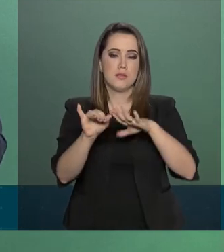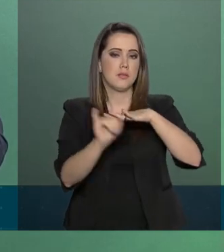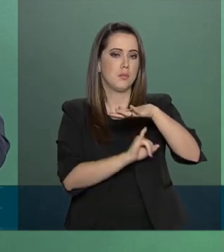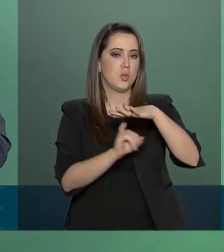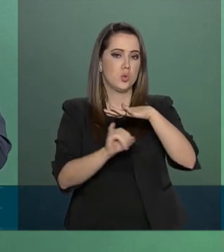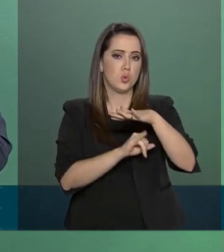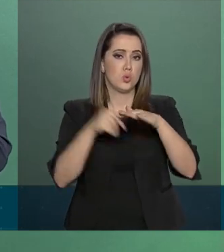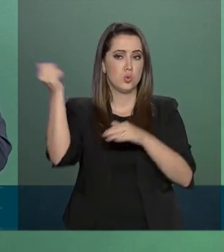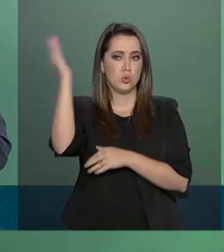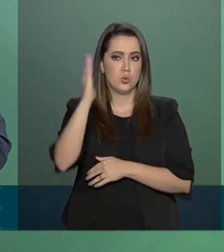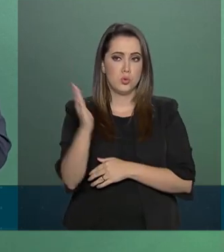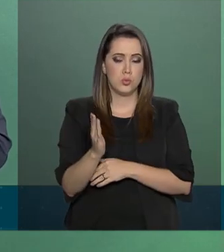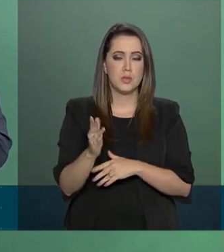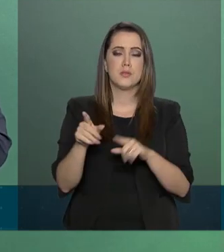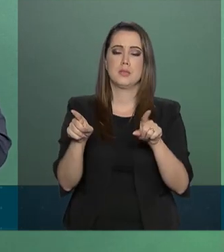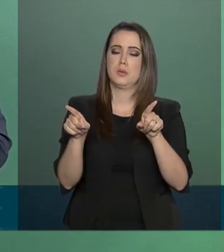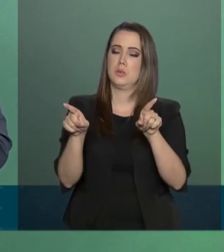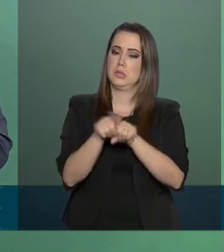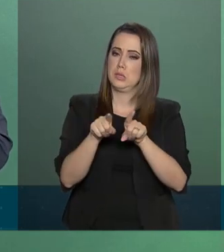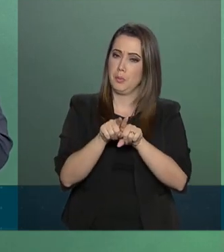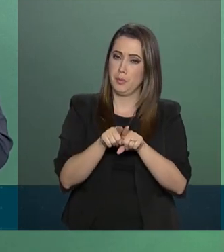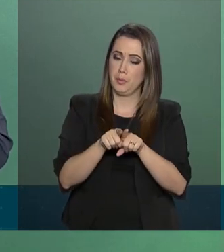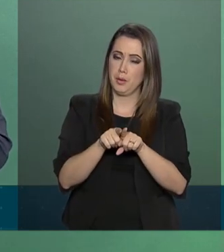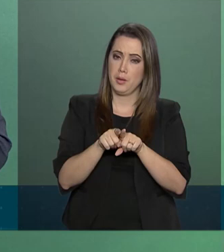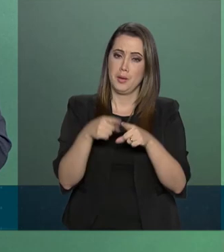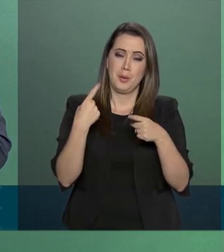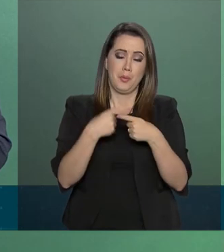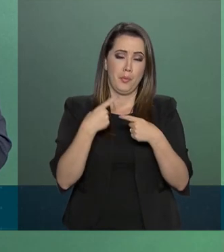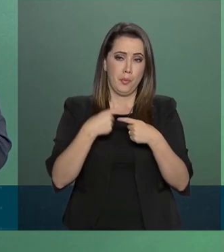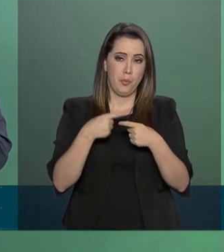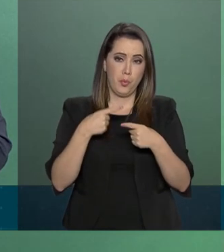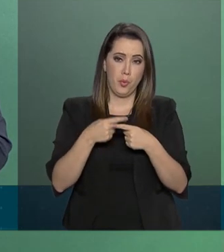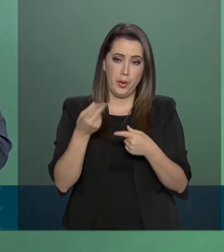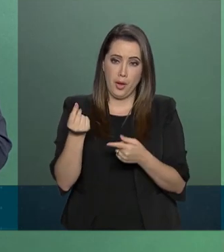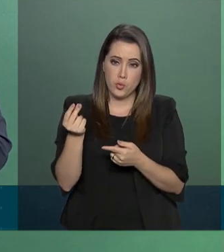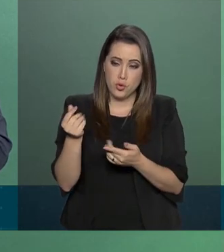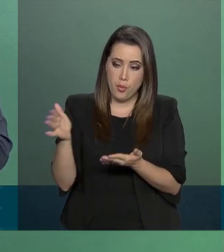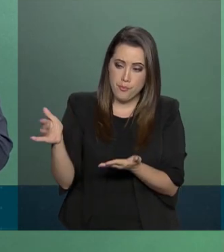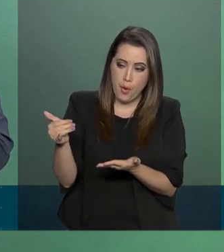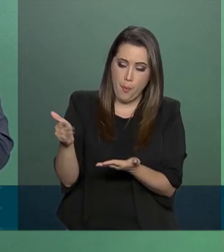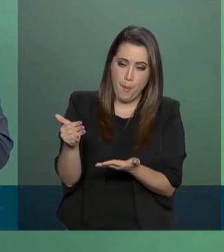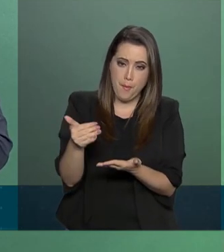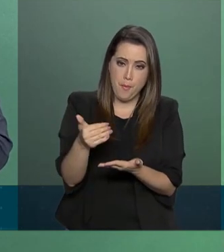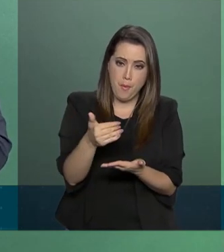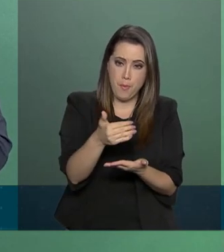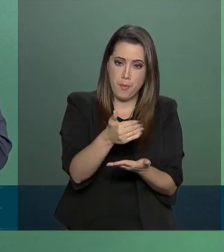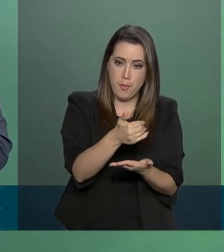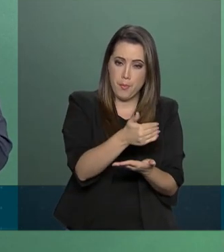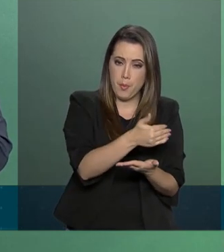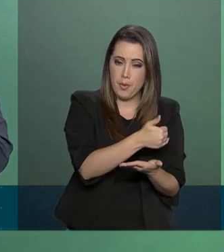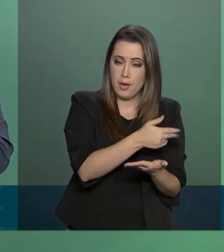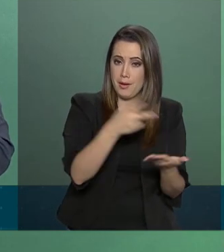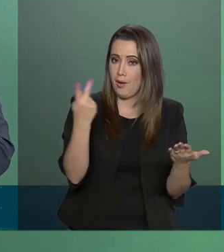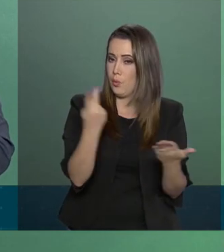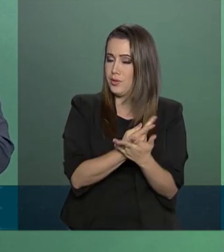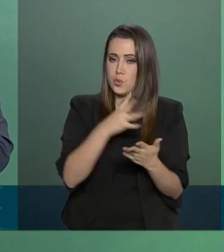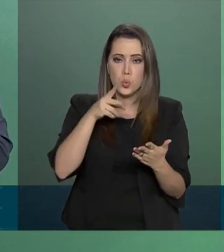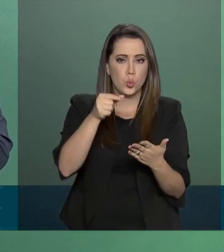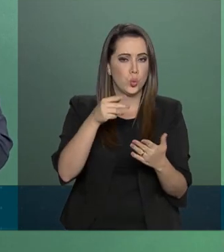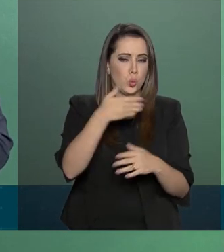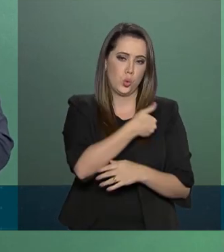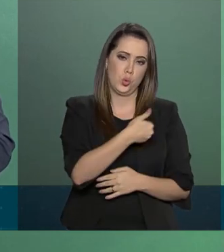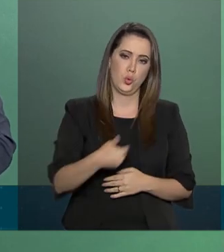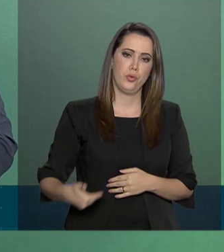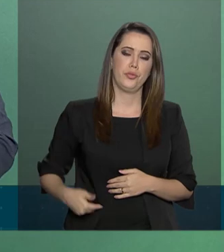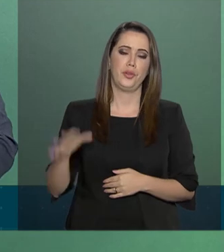em decorrência da restrição orçamentária imposta a toda a administração